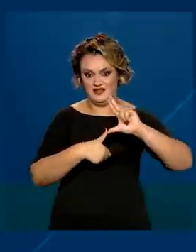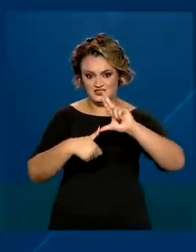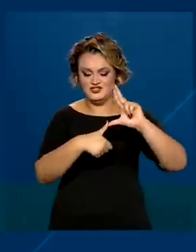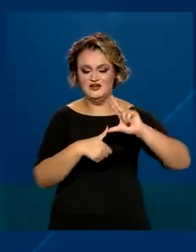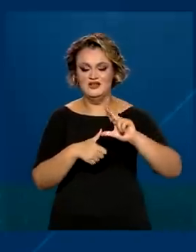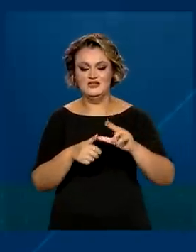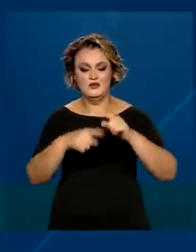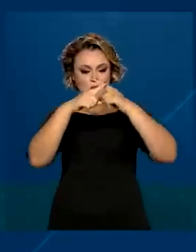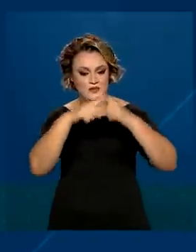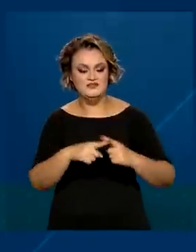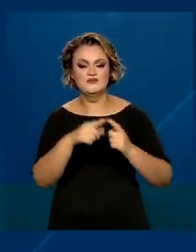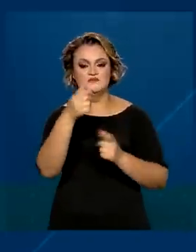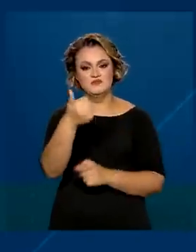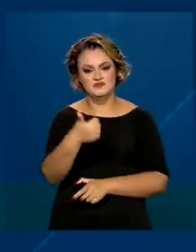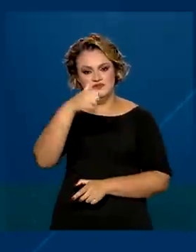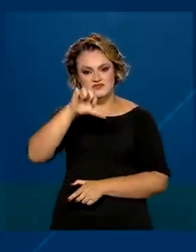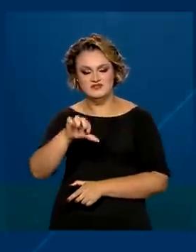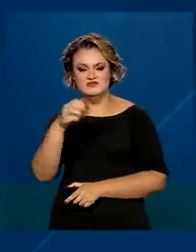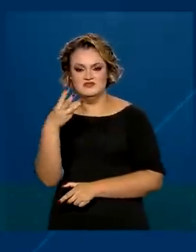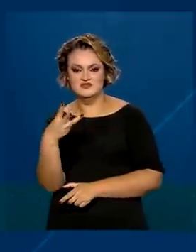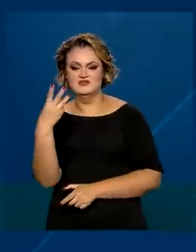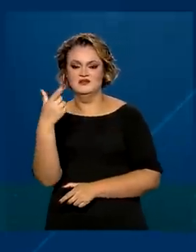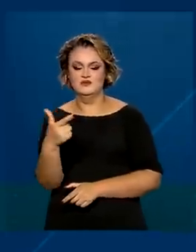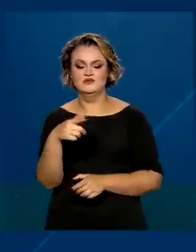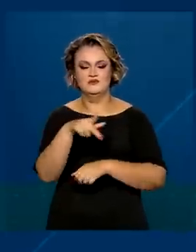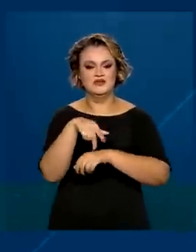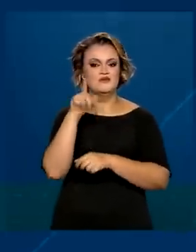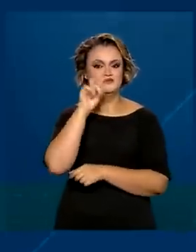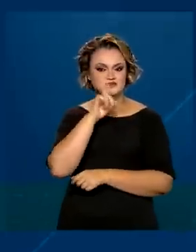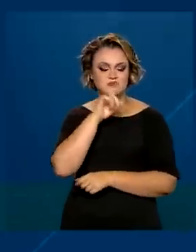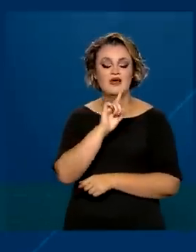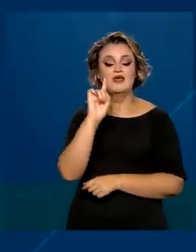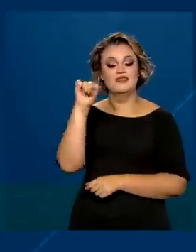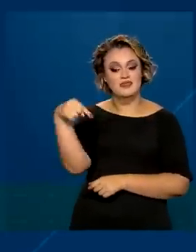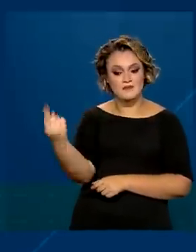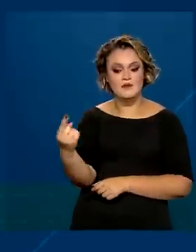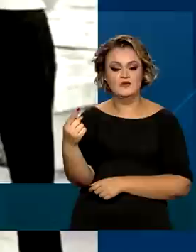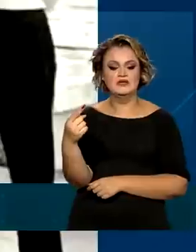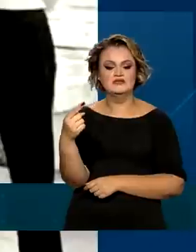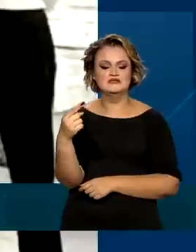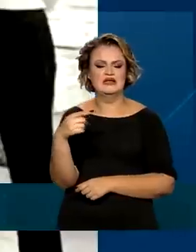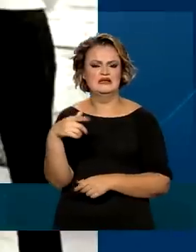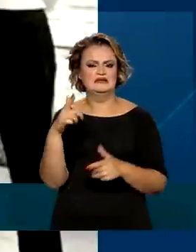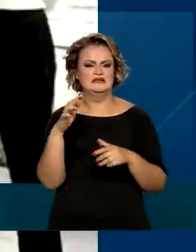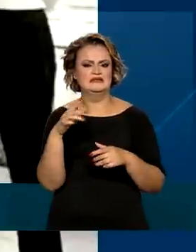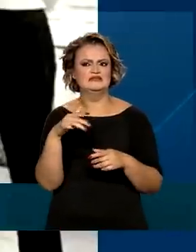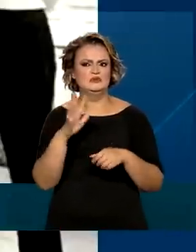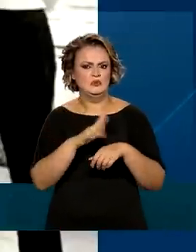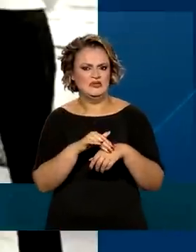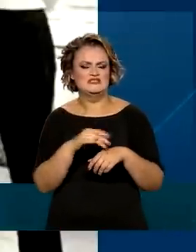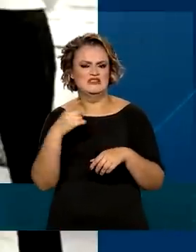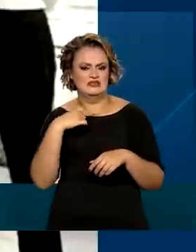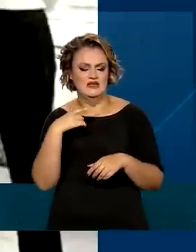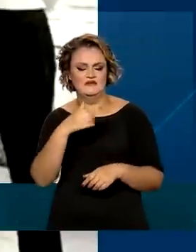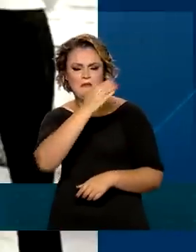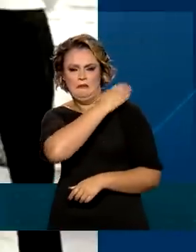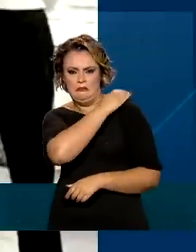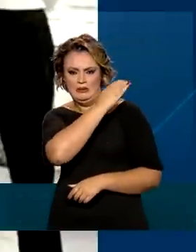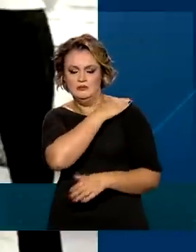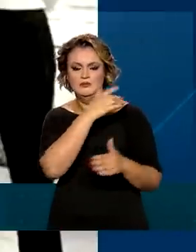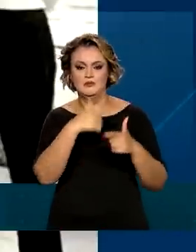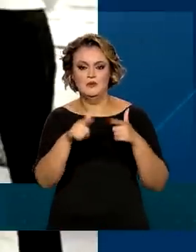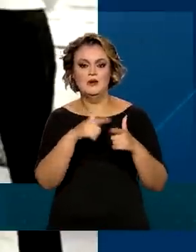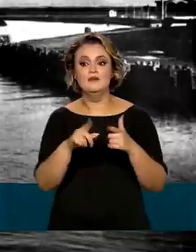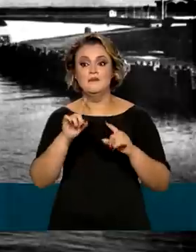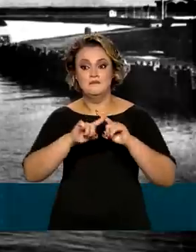1932 nos Estados Unidos. Depois de enfrentar uma pneumonia, venceu a doença que a levou ao